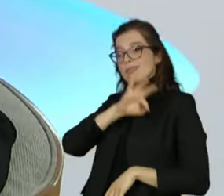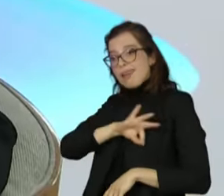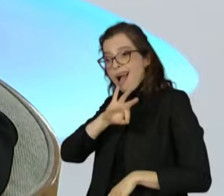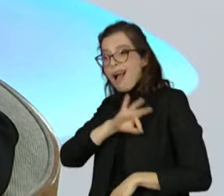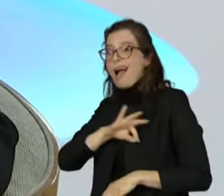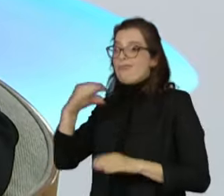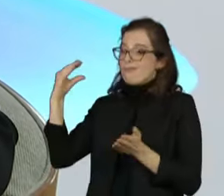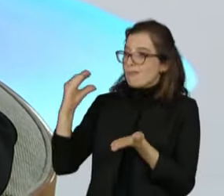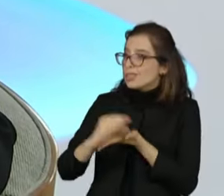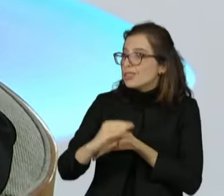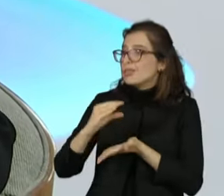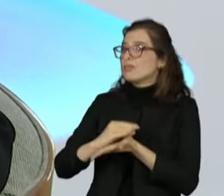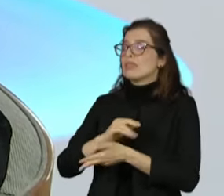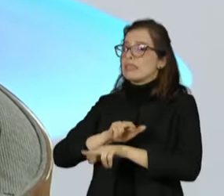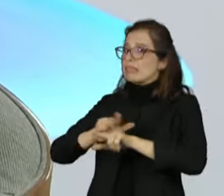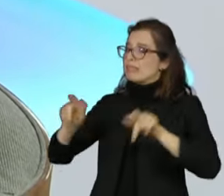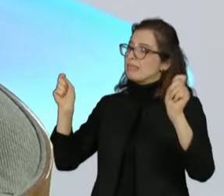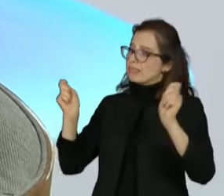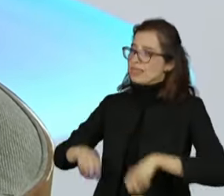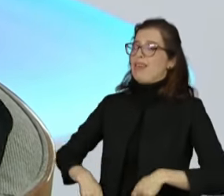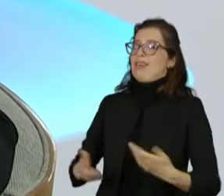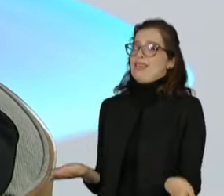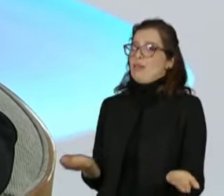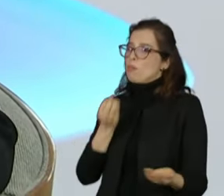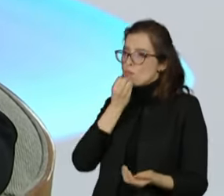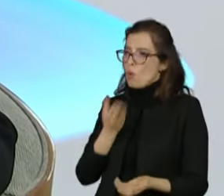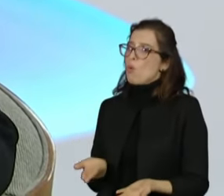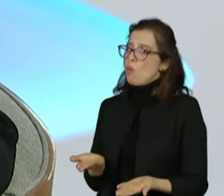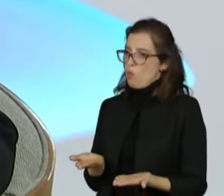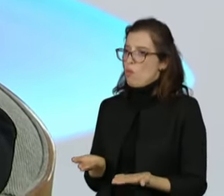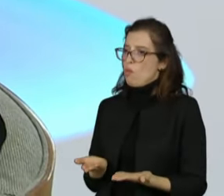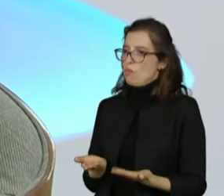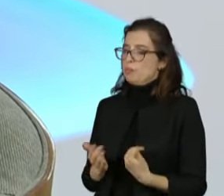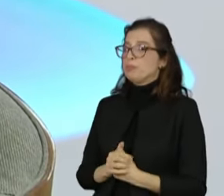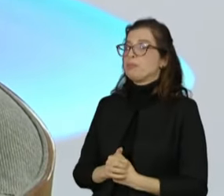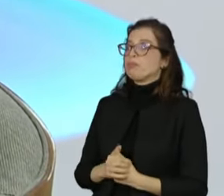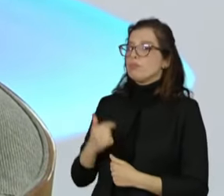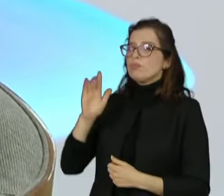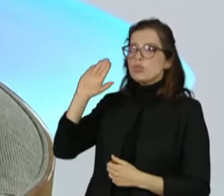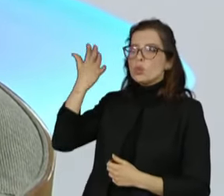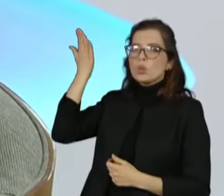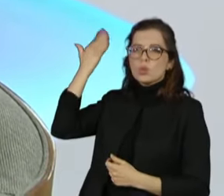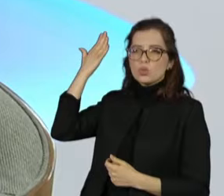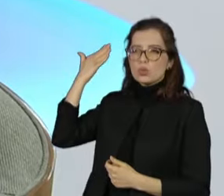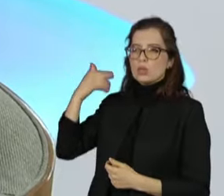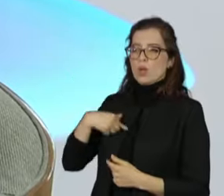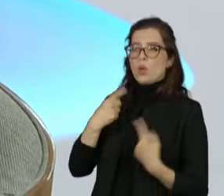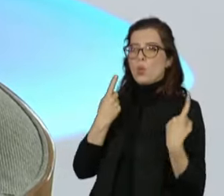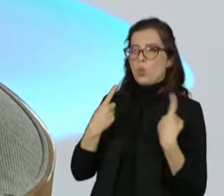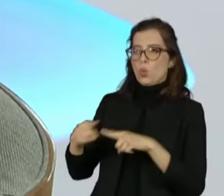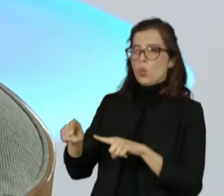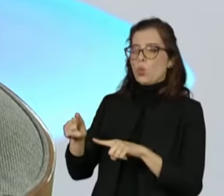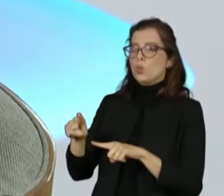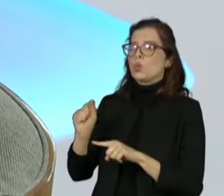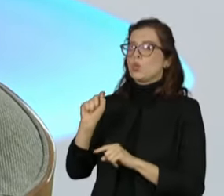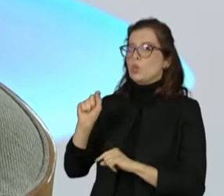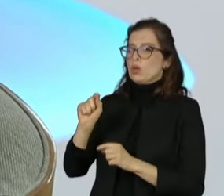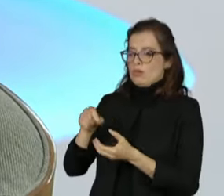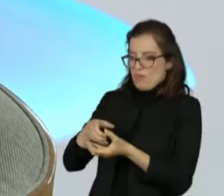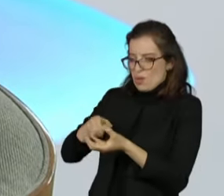sendo bem objetiva, Vera, para não deixar passar, eu já me pronunciei contrária a isso, mas vamos dizer assim,